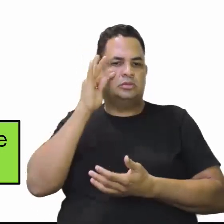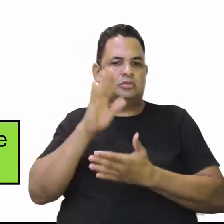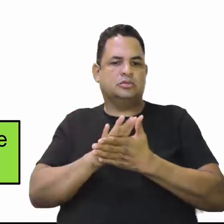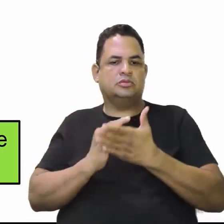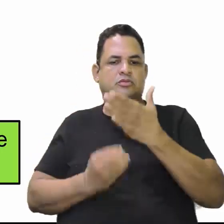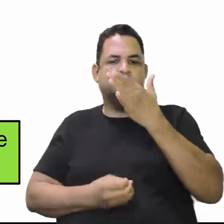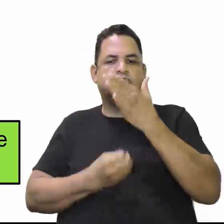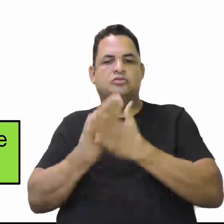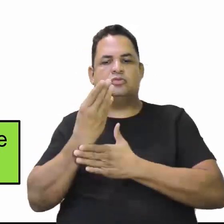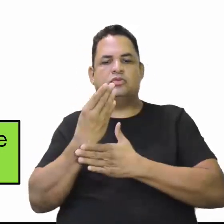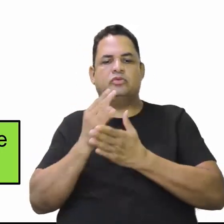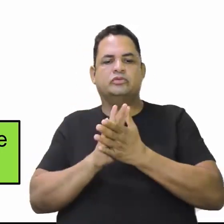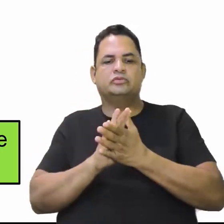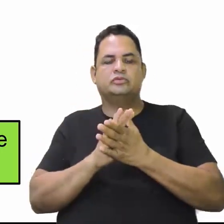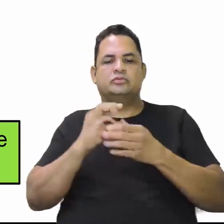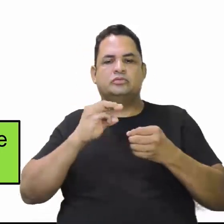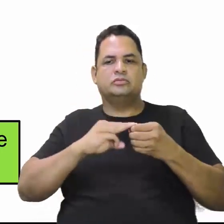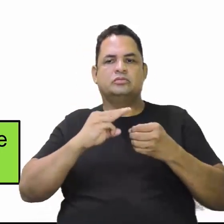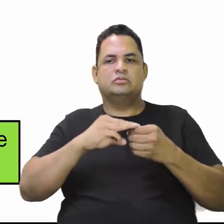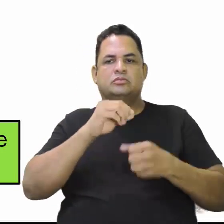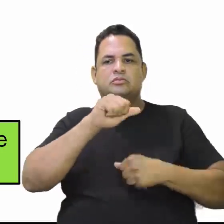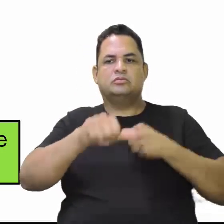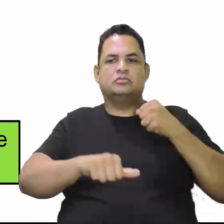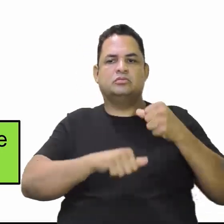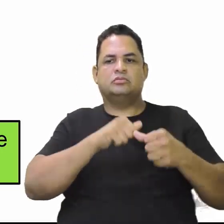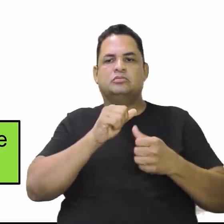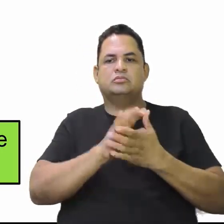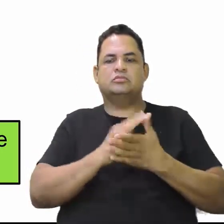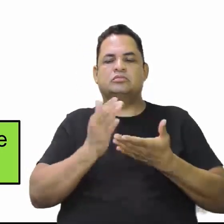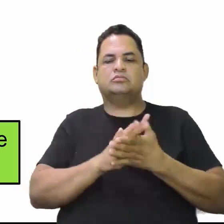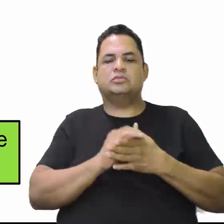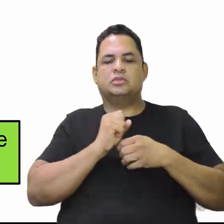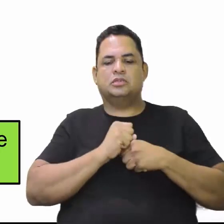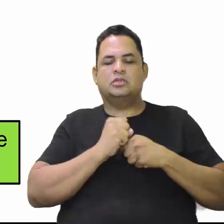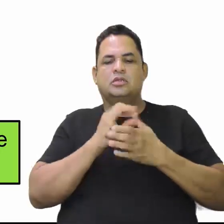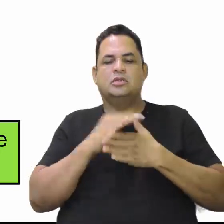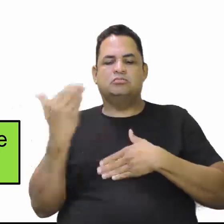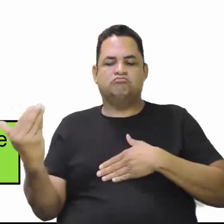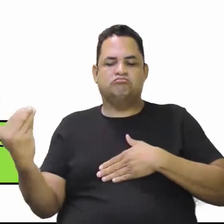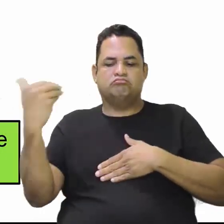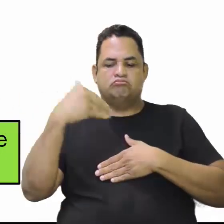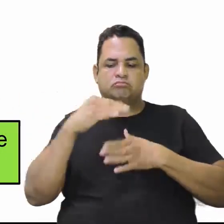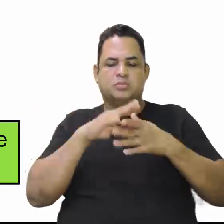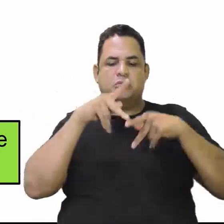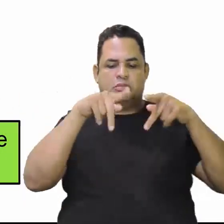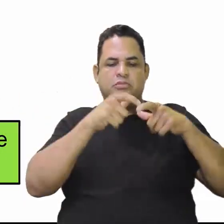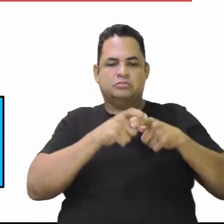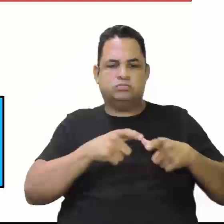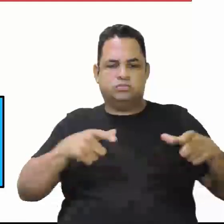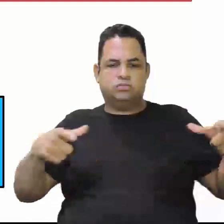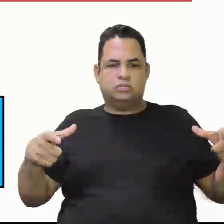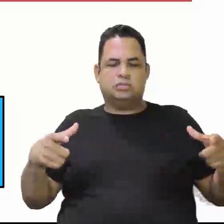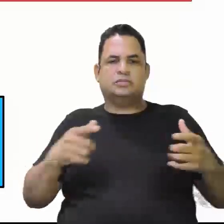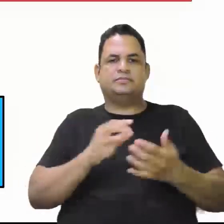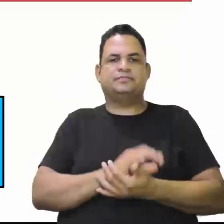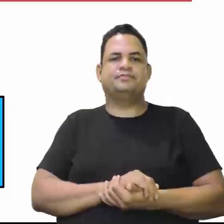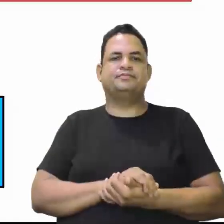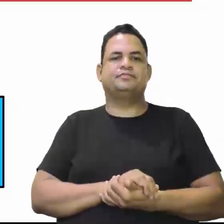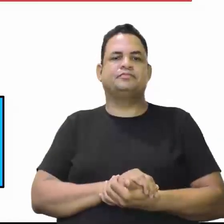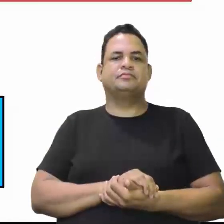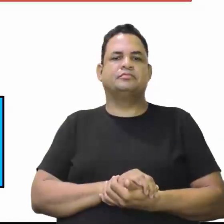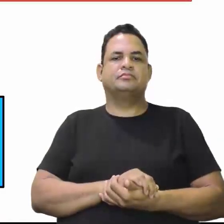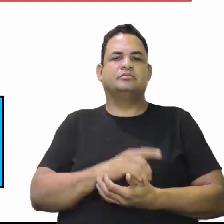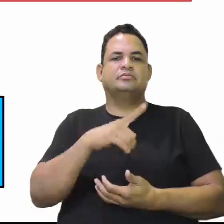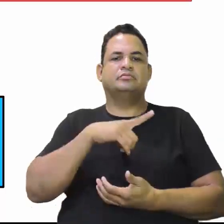novos municípios. A transformação em estado e o surto migratório continua intenso. Aí nós vimos